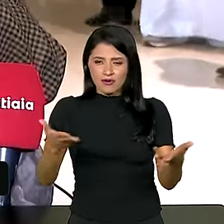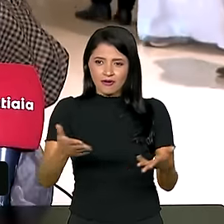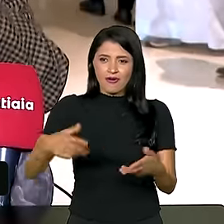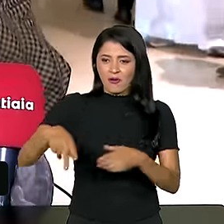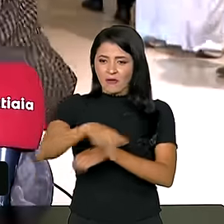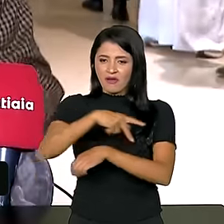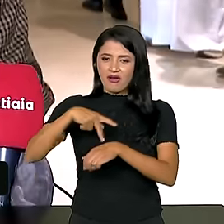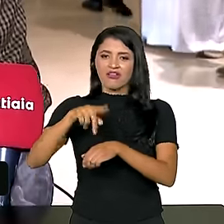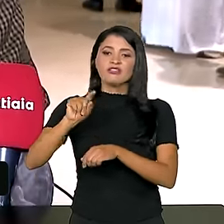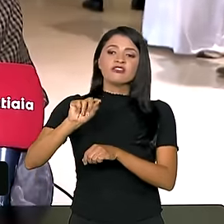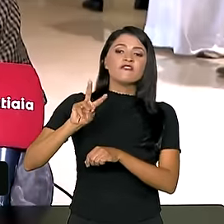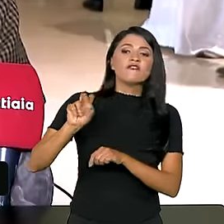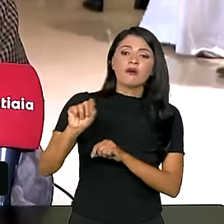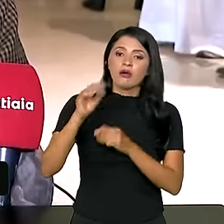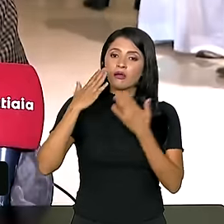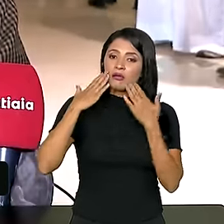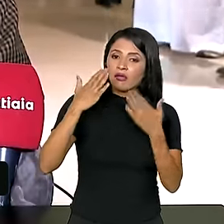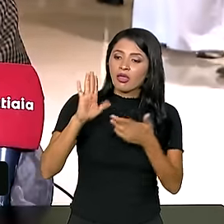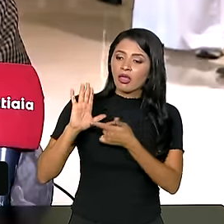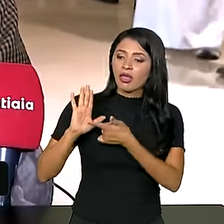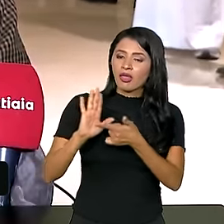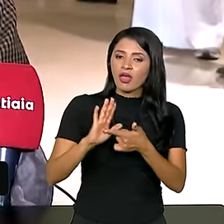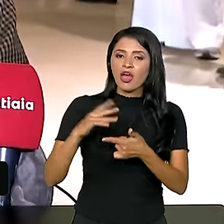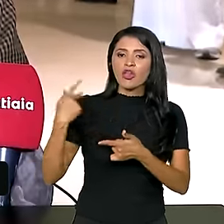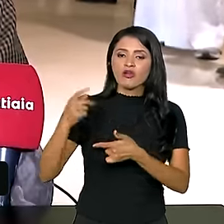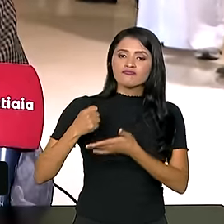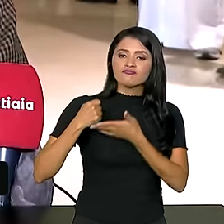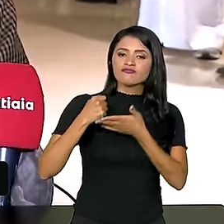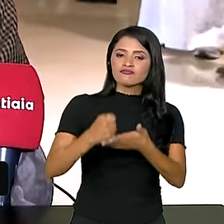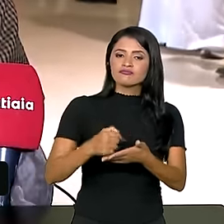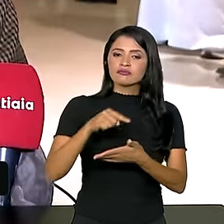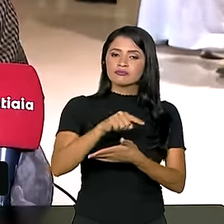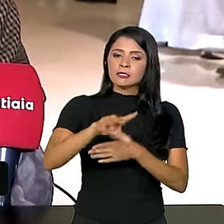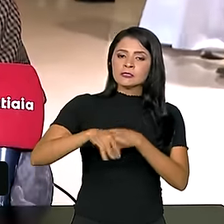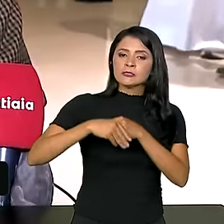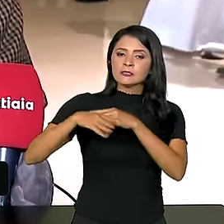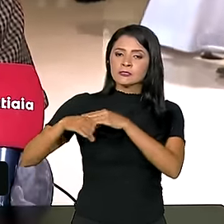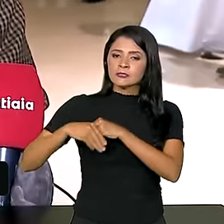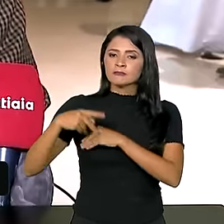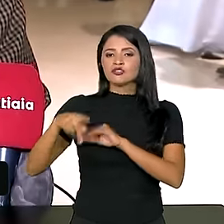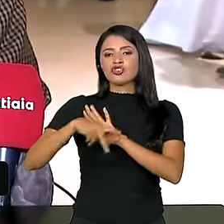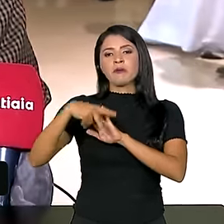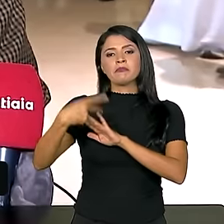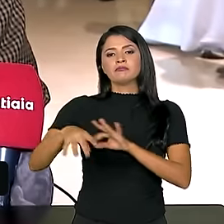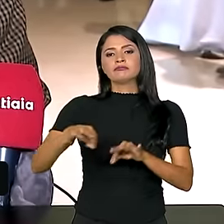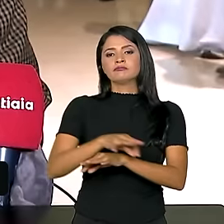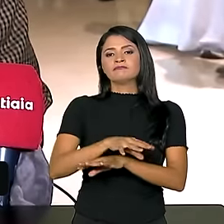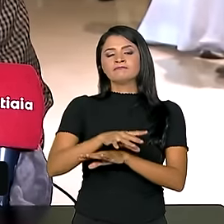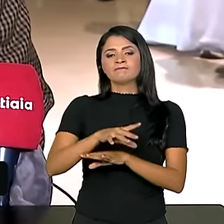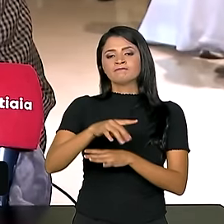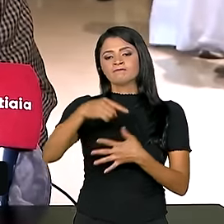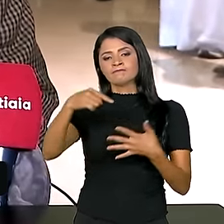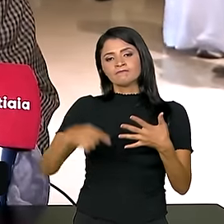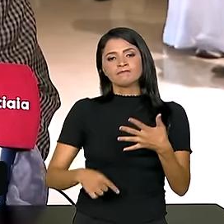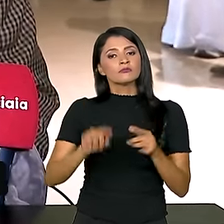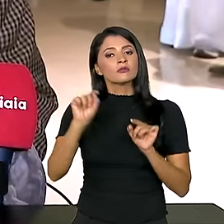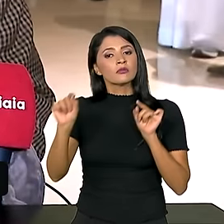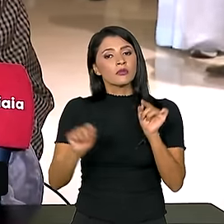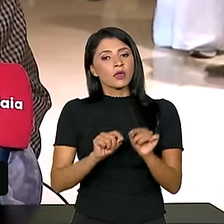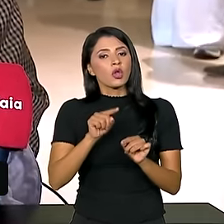deverão apresentar suas novas contribuições nacionalmente determinadas para, justamente,